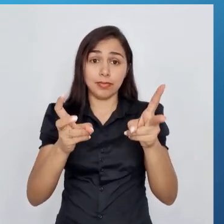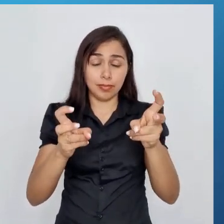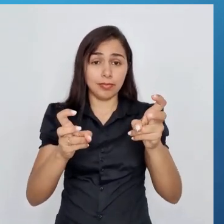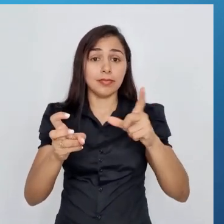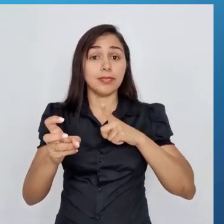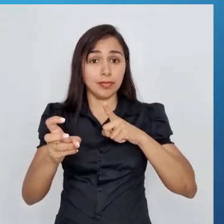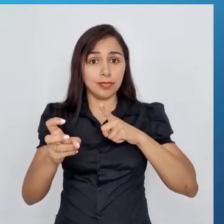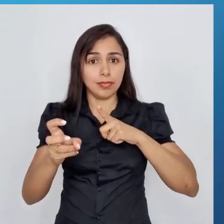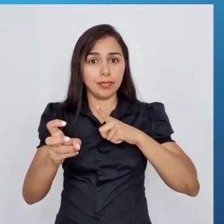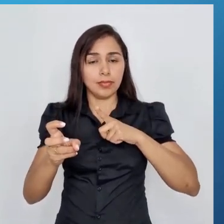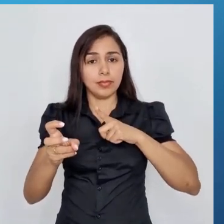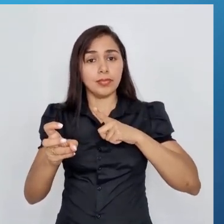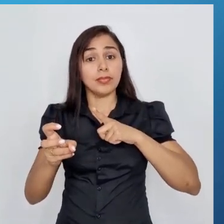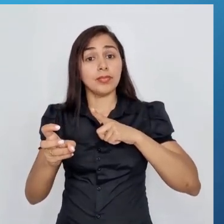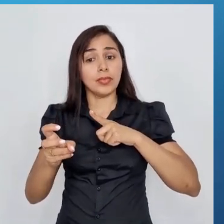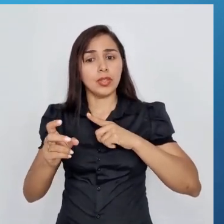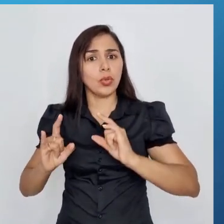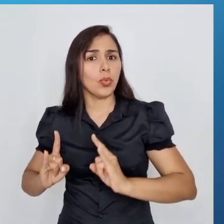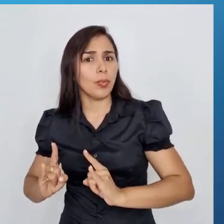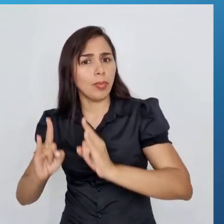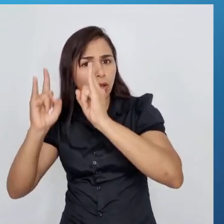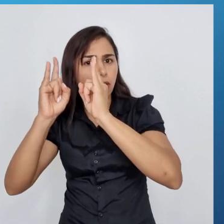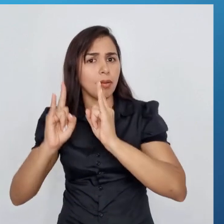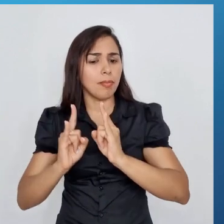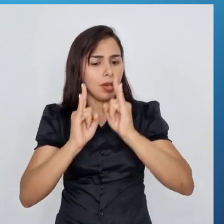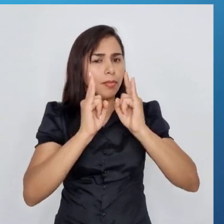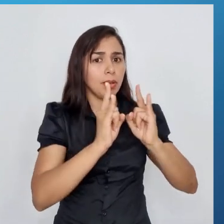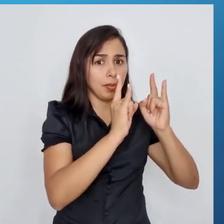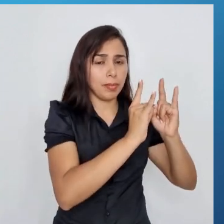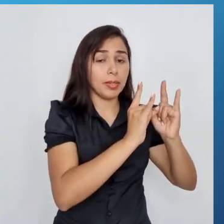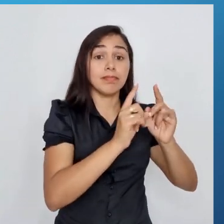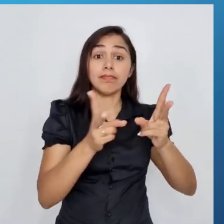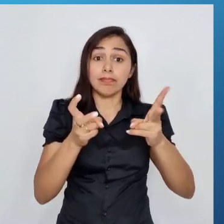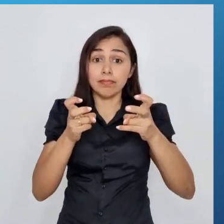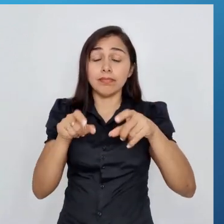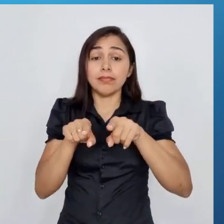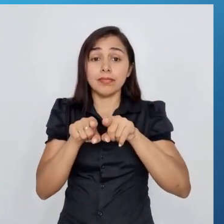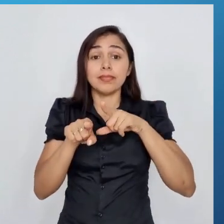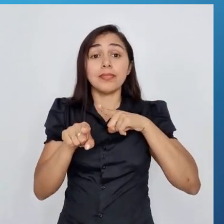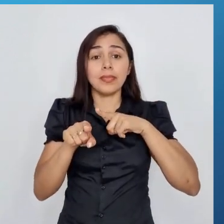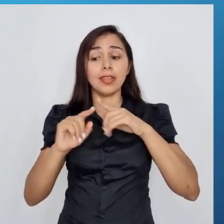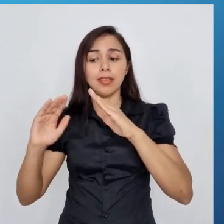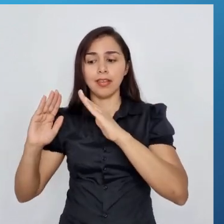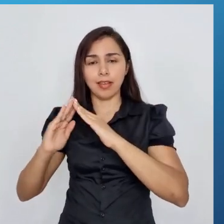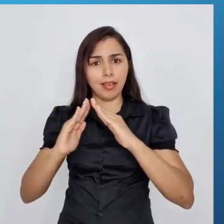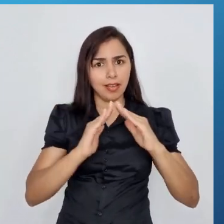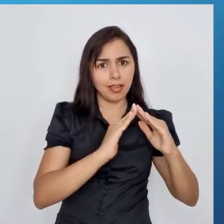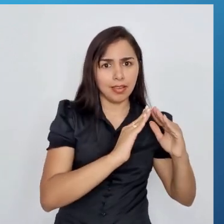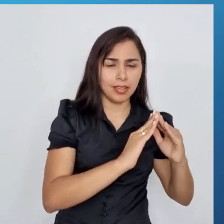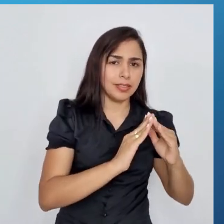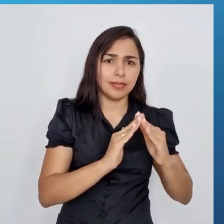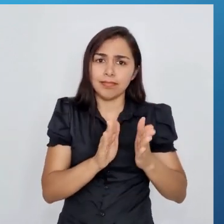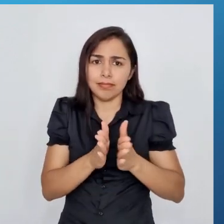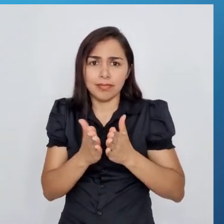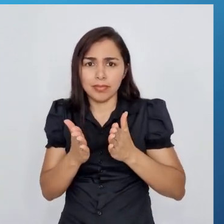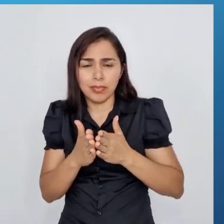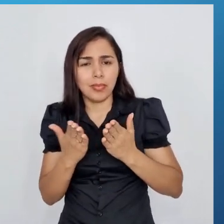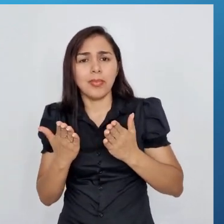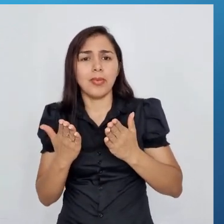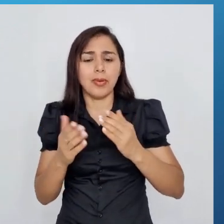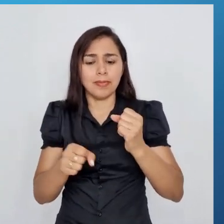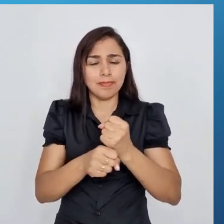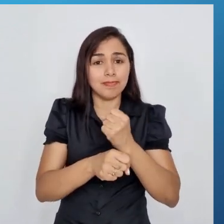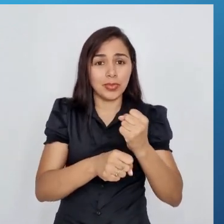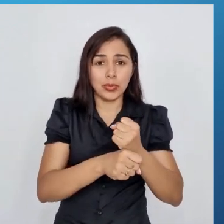grande quantidade de prédios, a gente vê aqui na frente, casas precárias construídas em